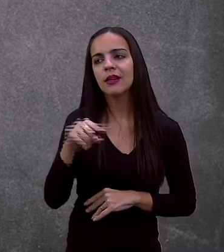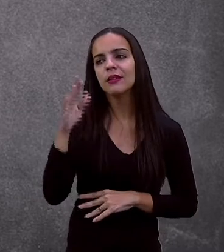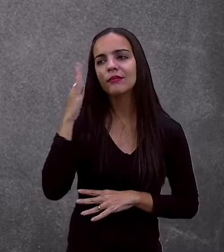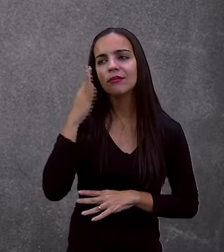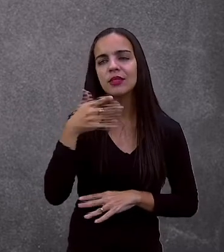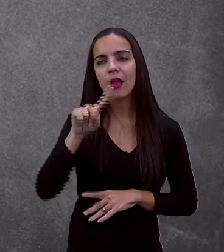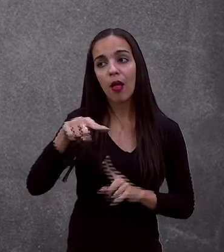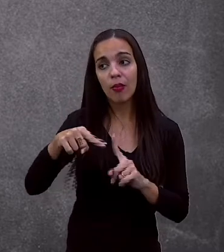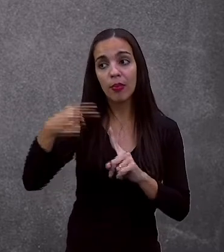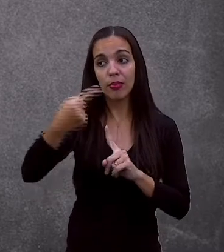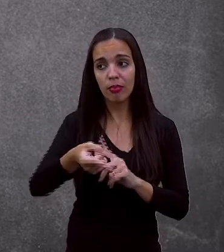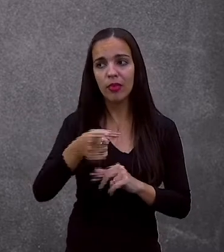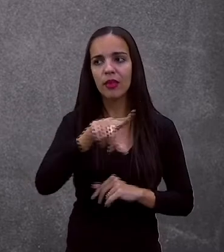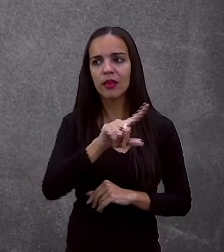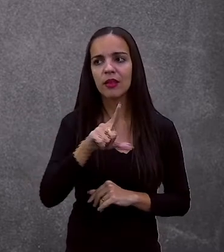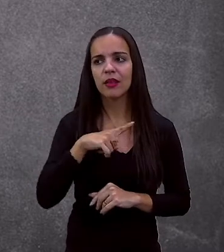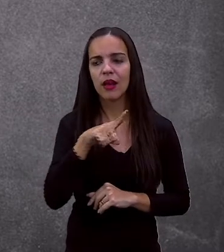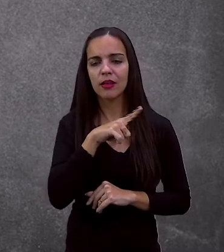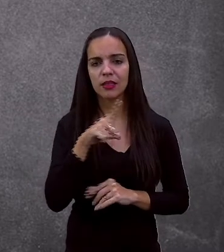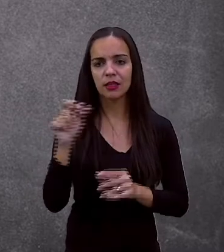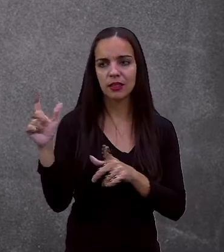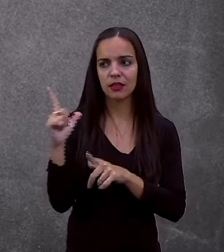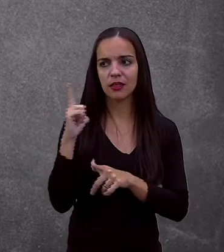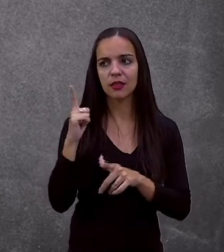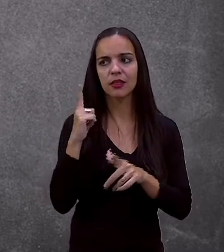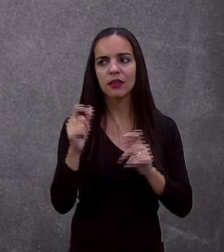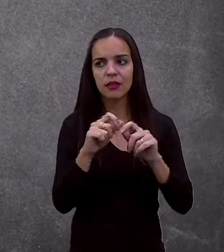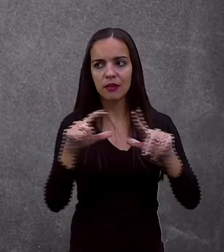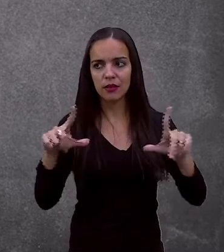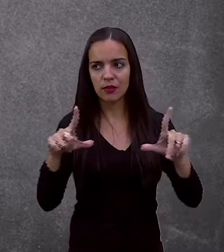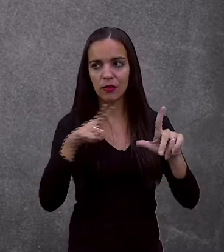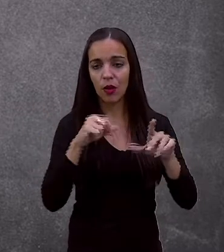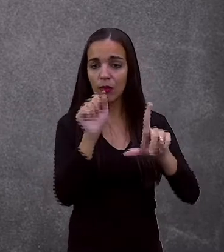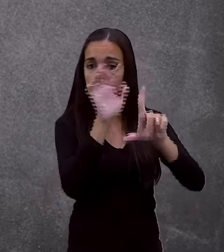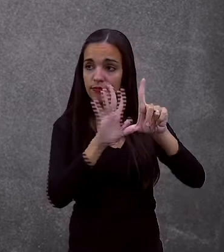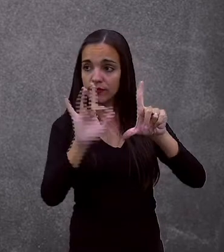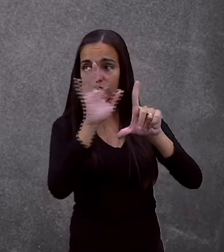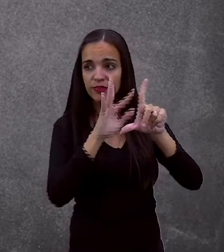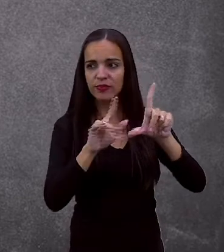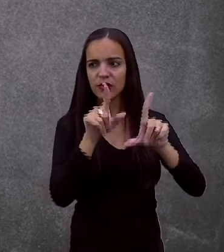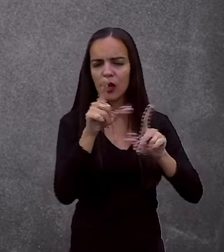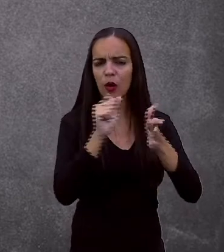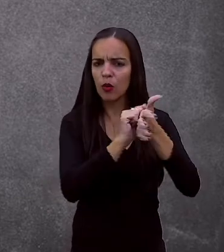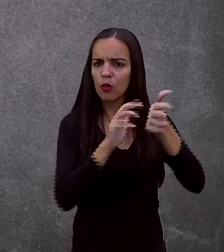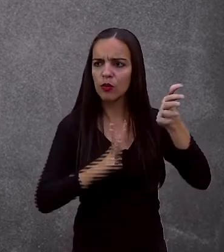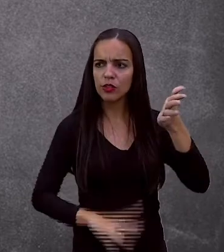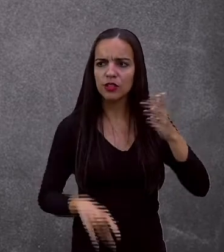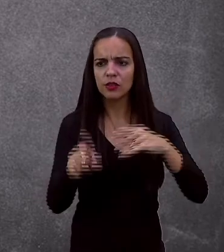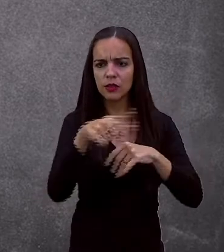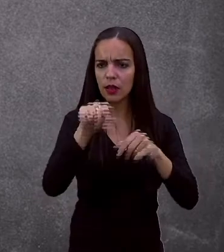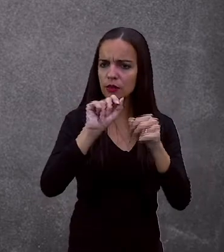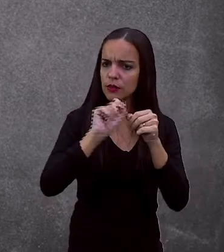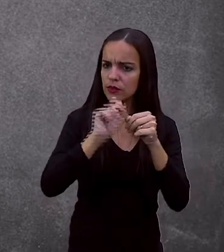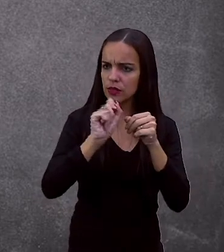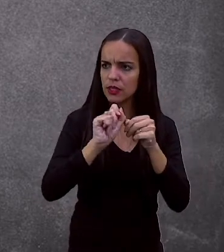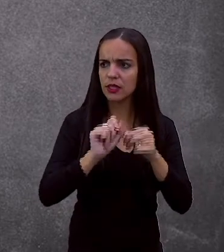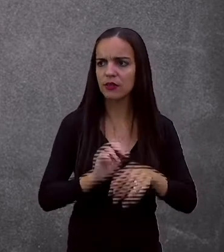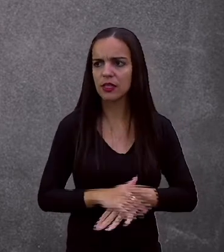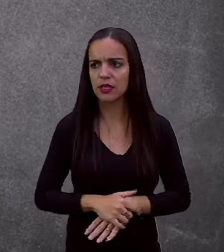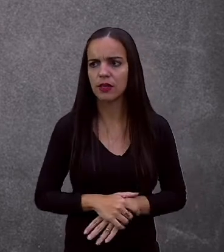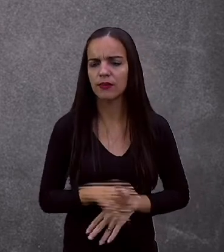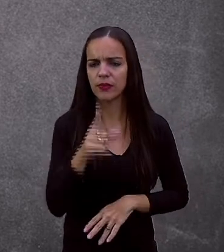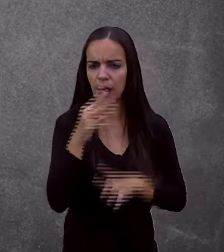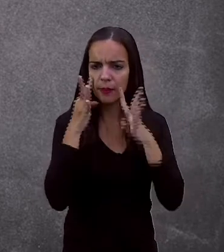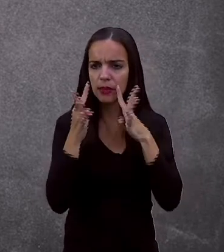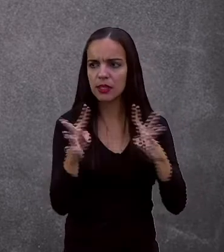E depois ele estará na íntegra, lá na plataforma, com as atividades pra vocês fazerem respeito dele. Então, prestem muita